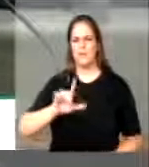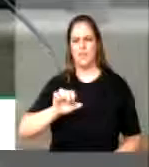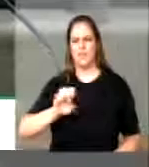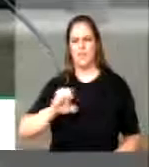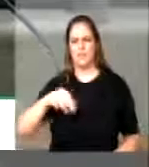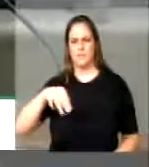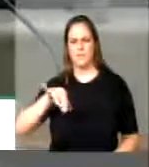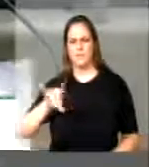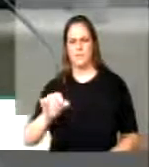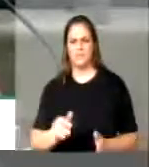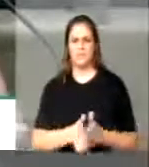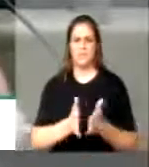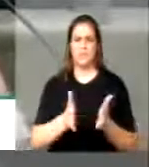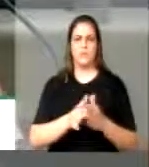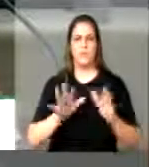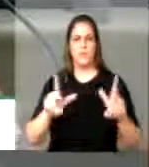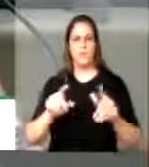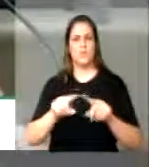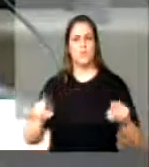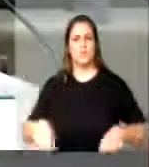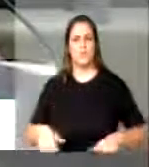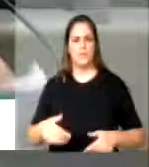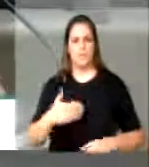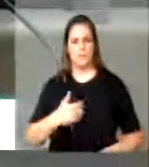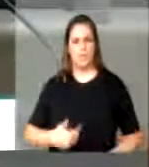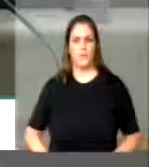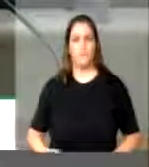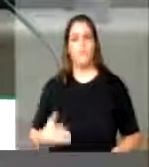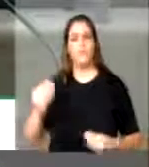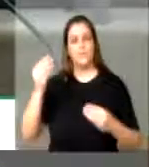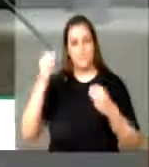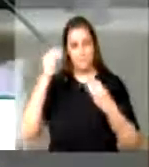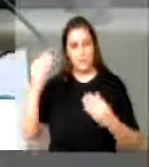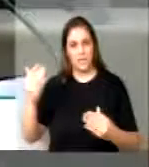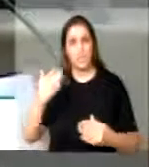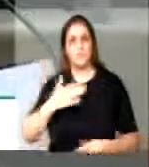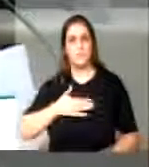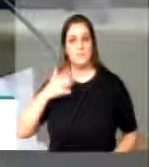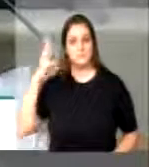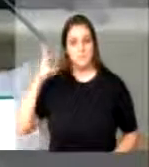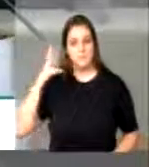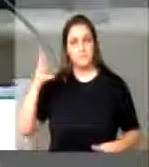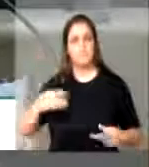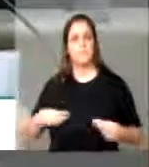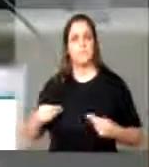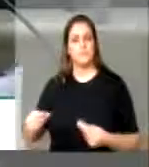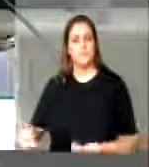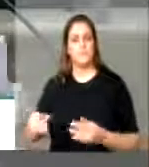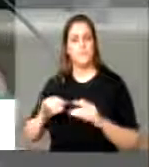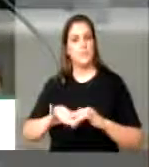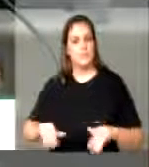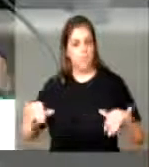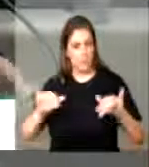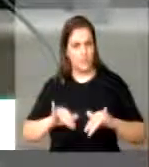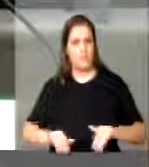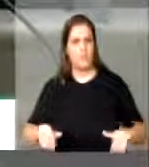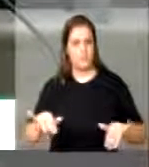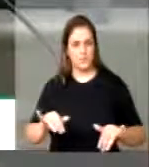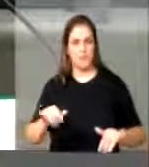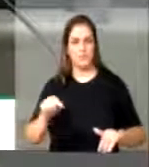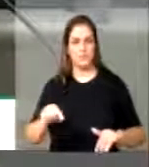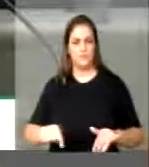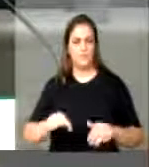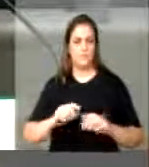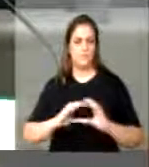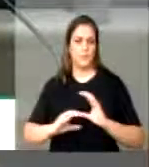públicos. Muito obrigada, senhor presidente. Eu solicito a divulgação dessa minha fala, esse meu discurso, na voz